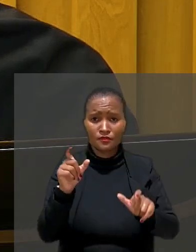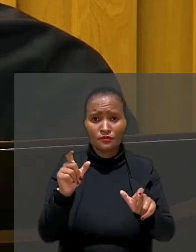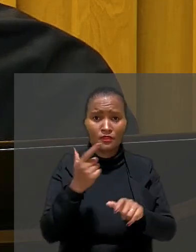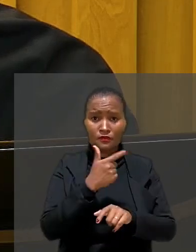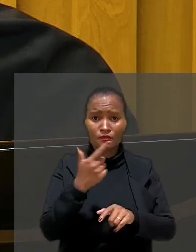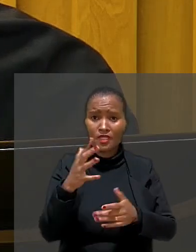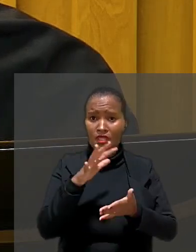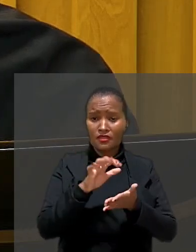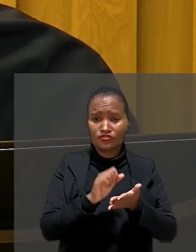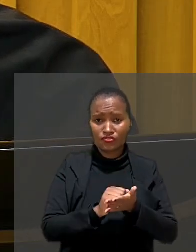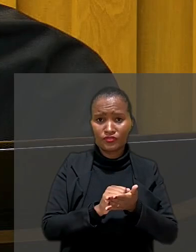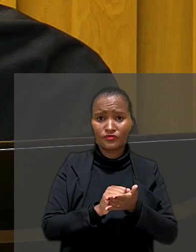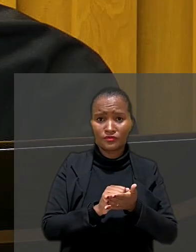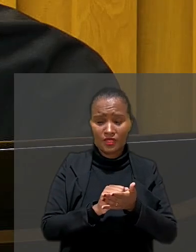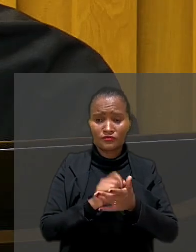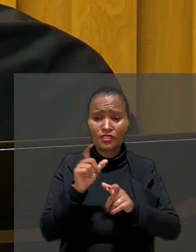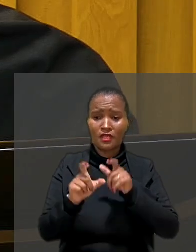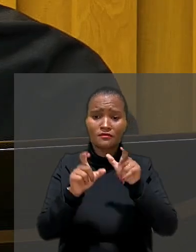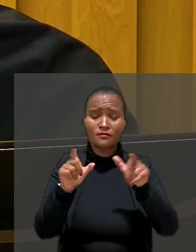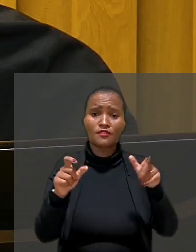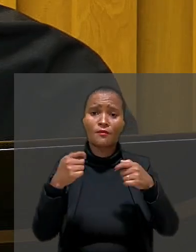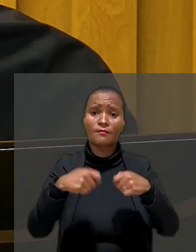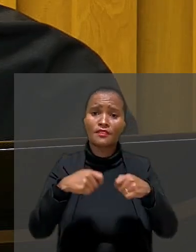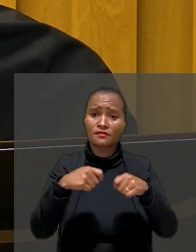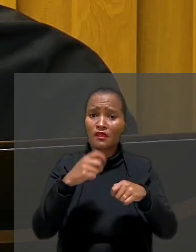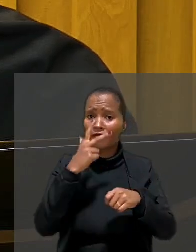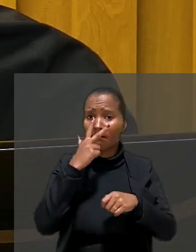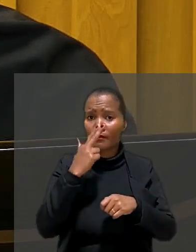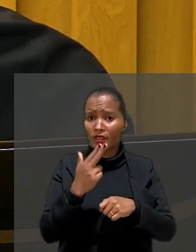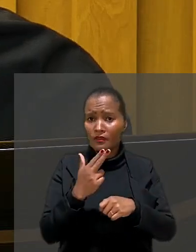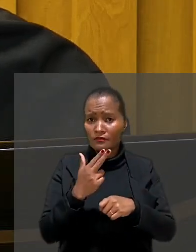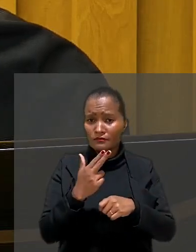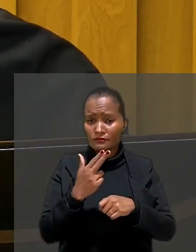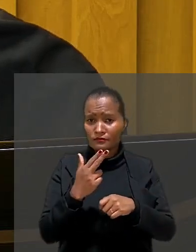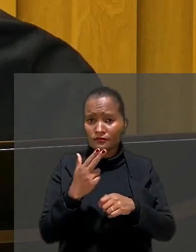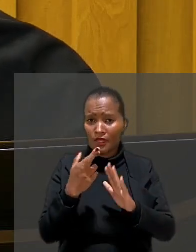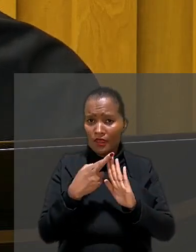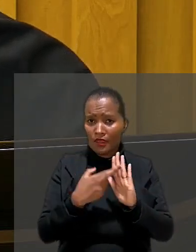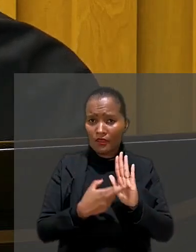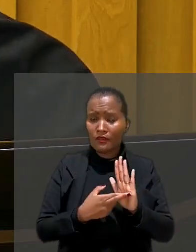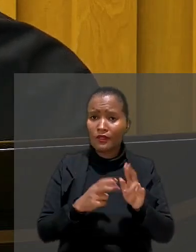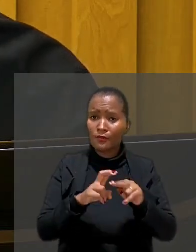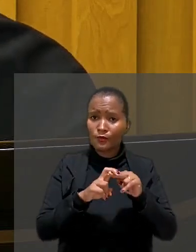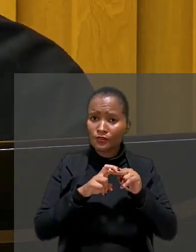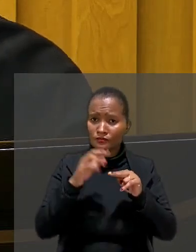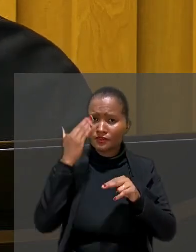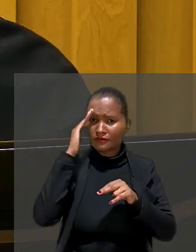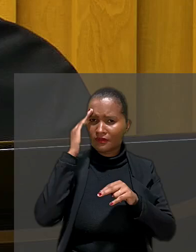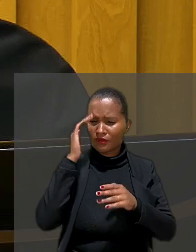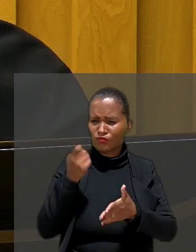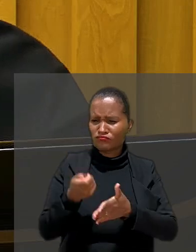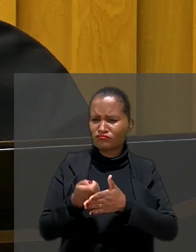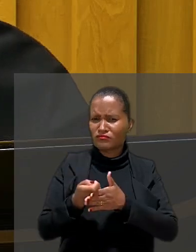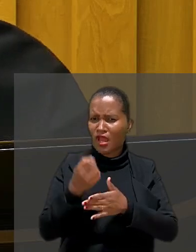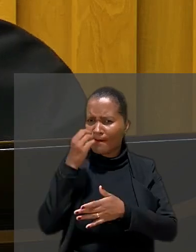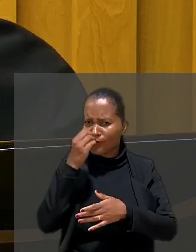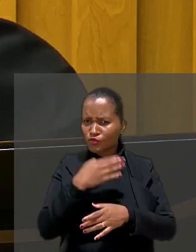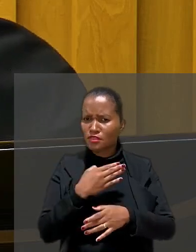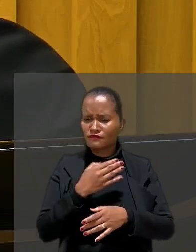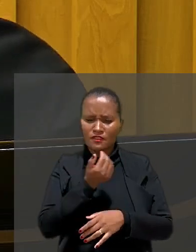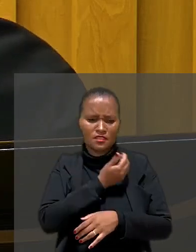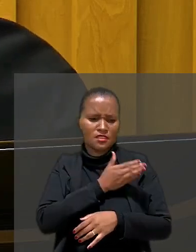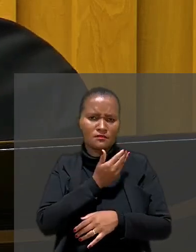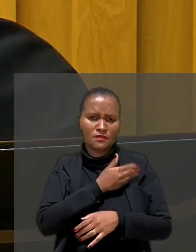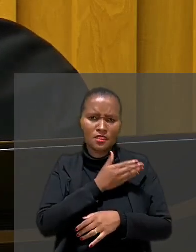embarcada e que não há registro de que a tripulação deveria se submeter ao mesmo procedimento. Por isso, considerou a exigência